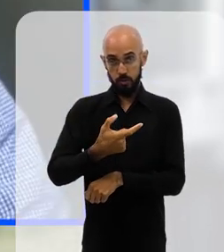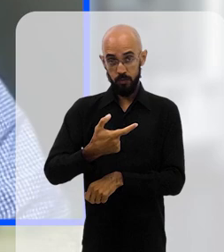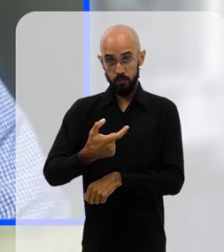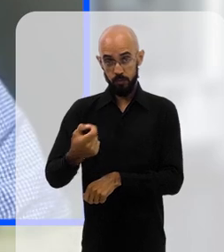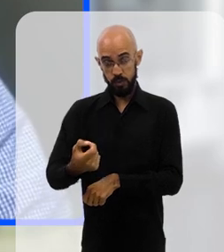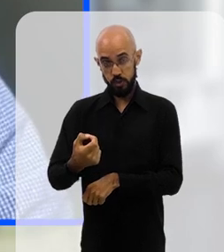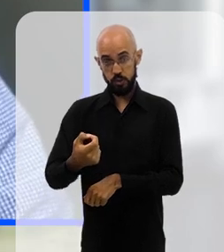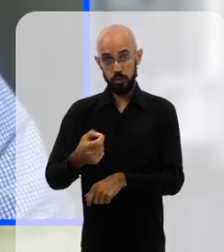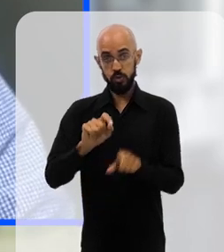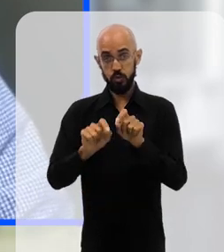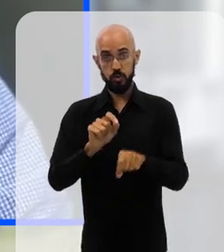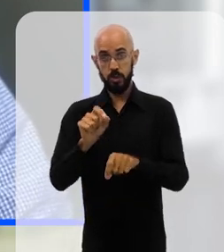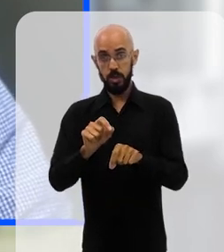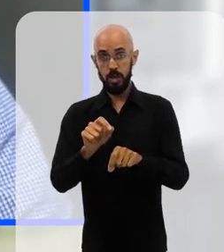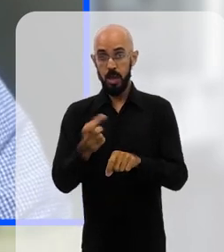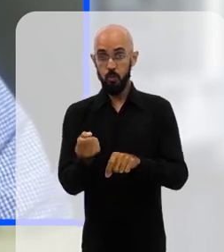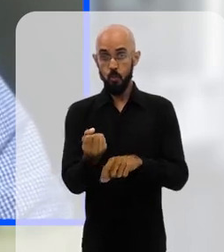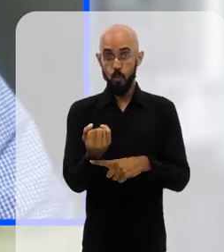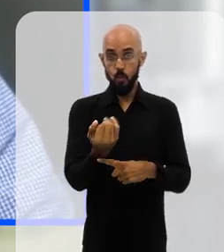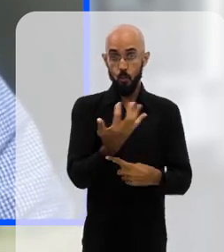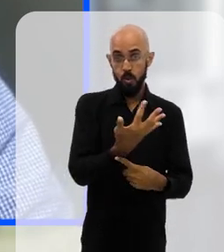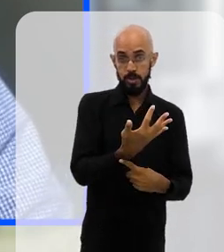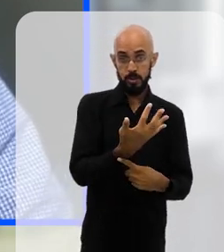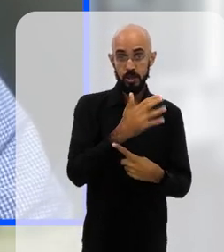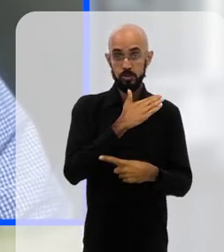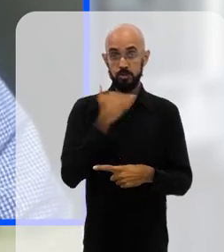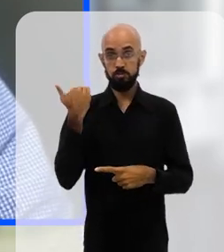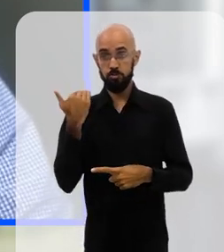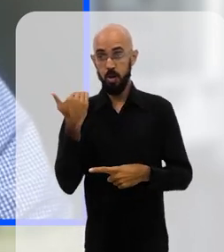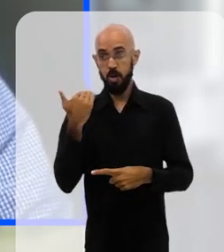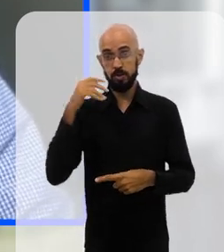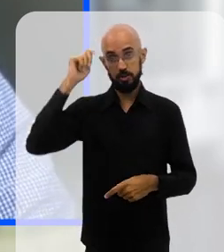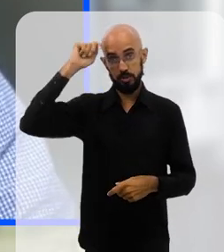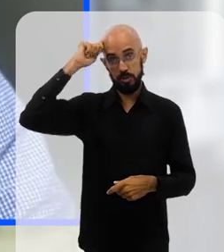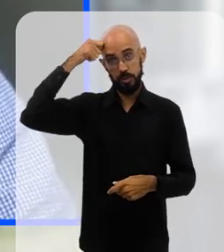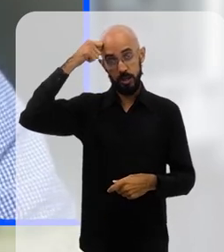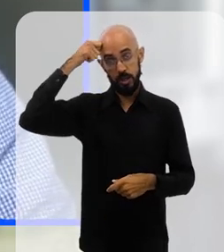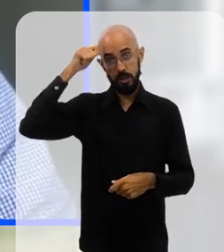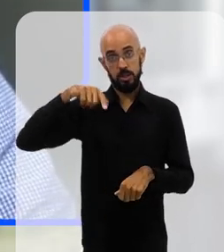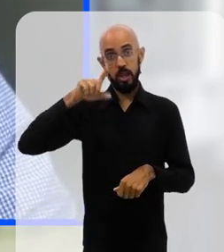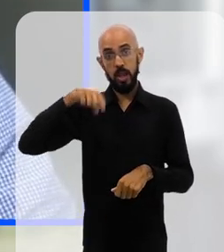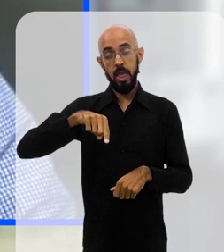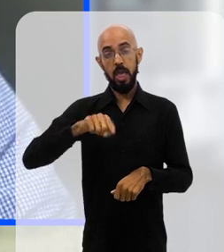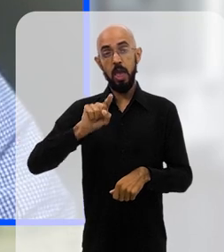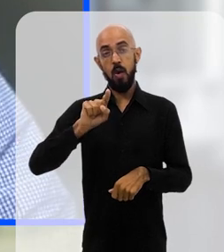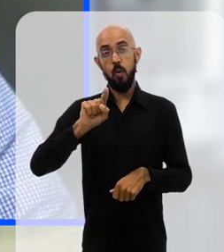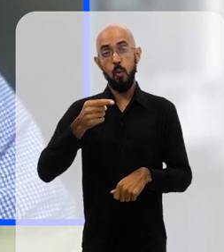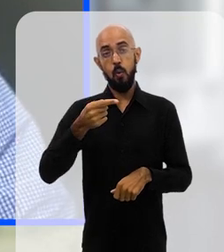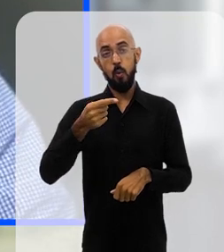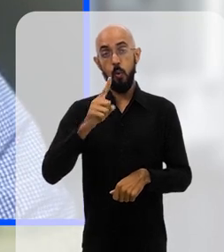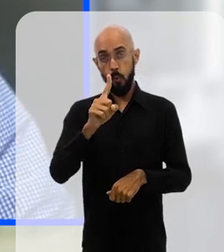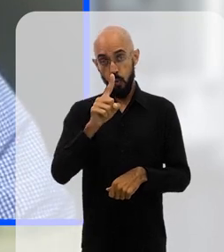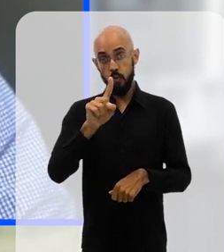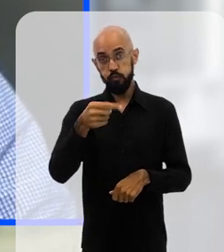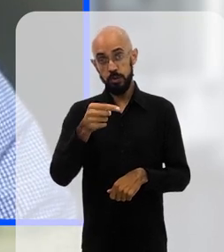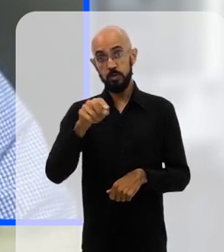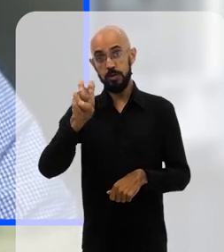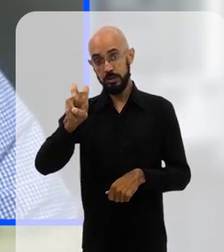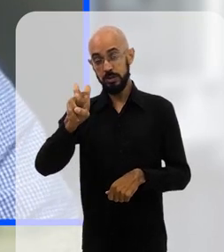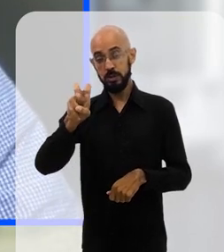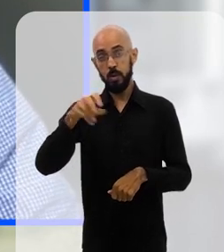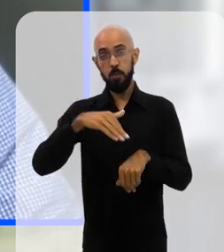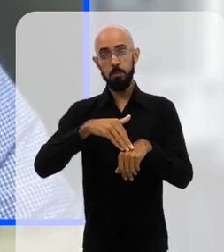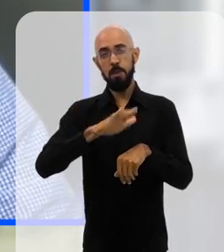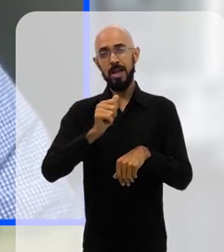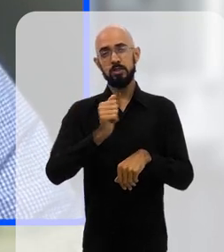que a taxa de mortalidade pela pandemia no Brasil entre pessoas negras era uma vez e meia maior do que